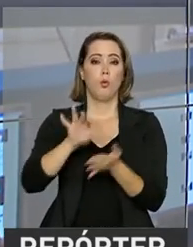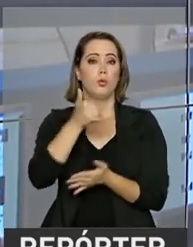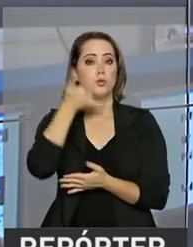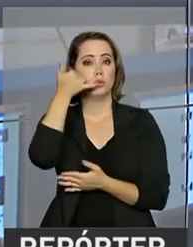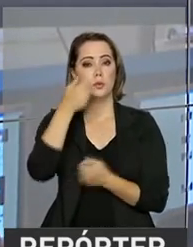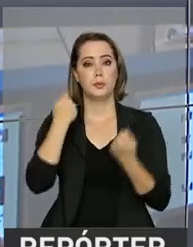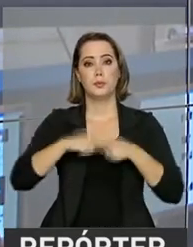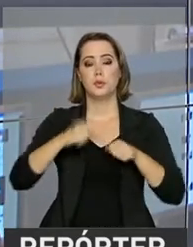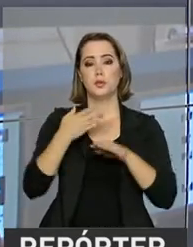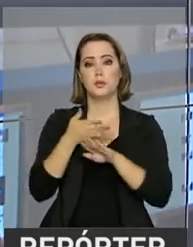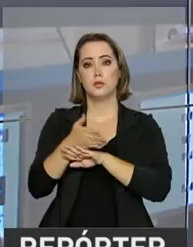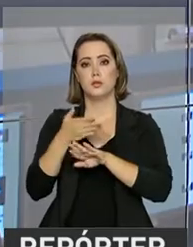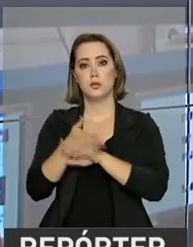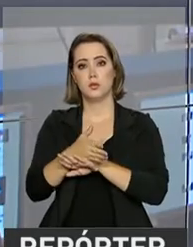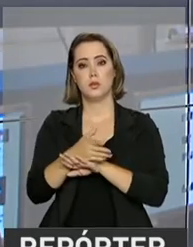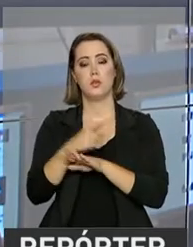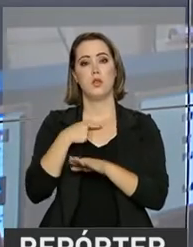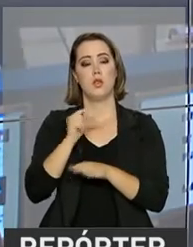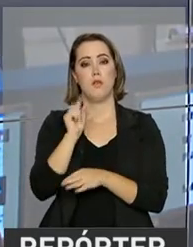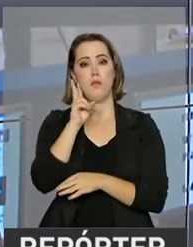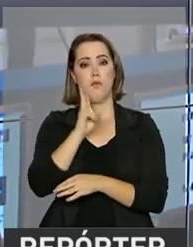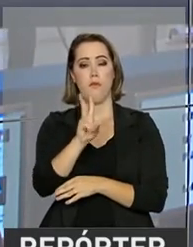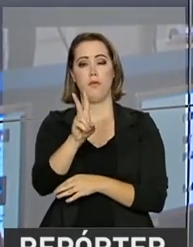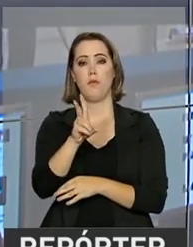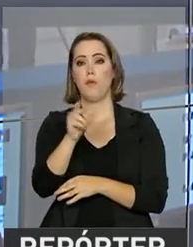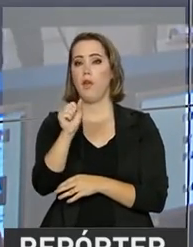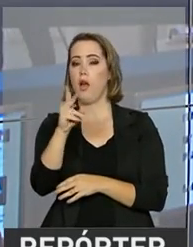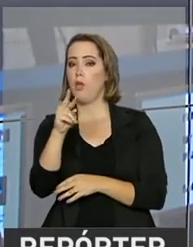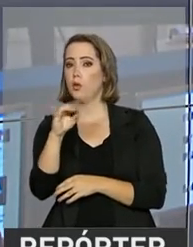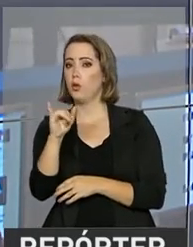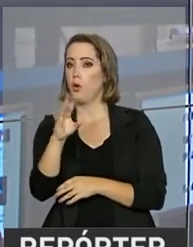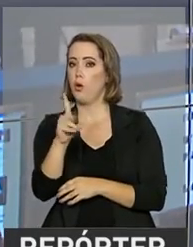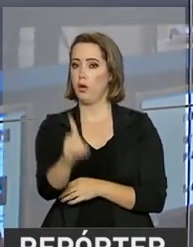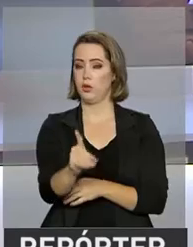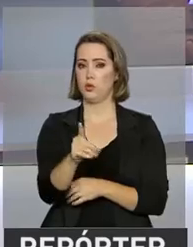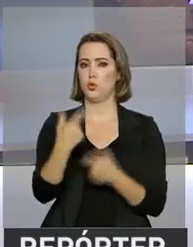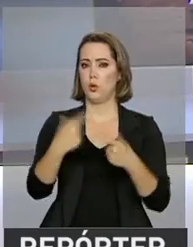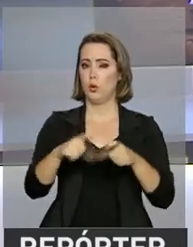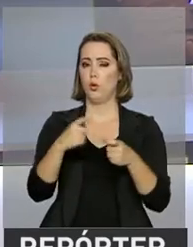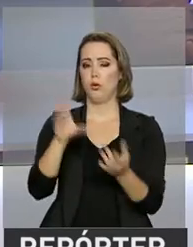deve procurar a loja de aplicativos Android ou iOS para iPhones.